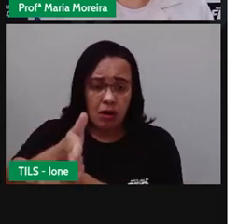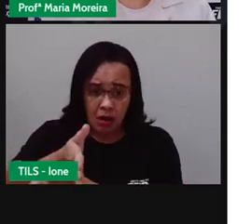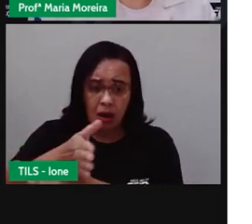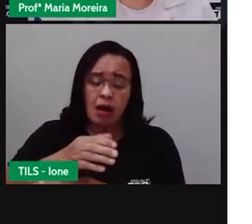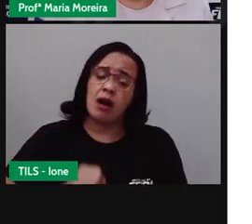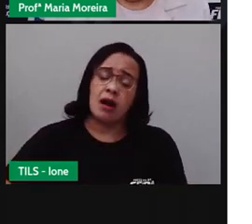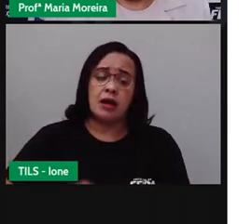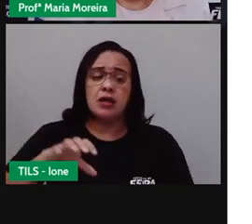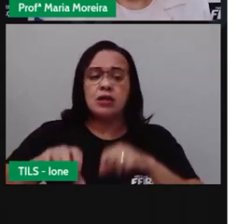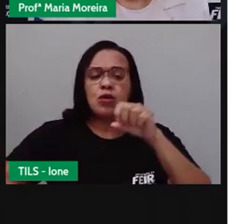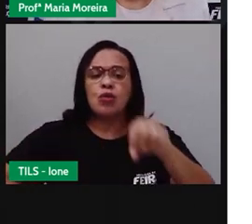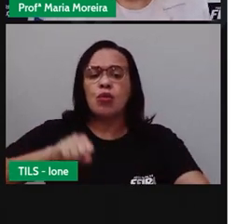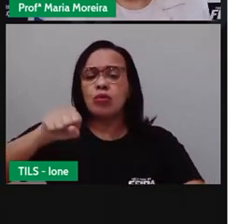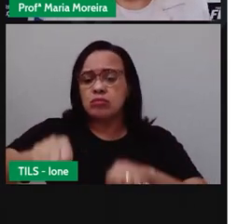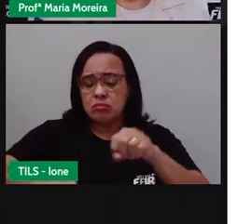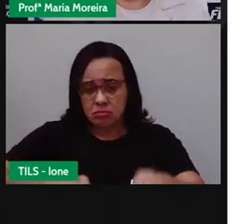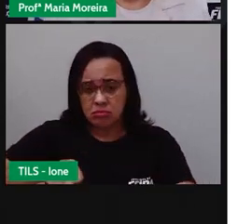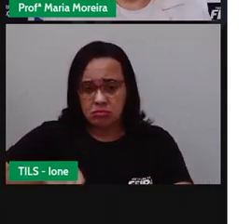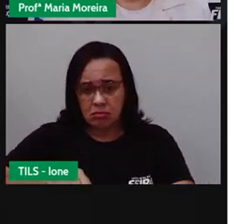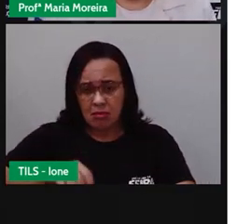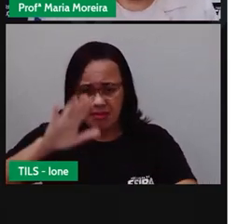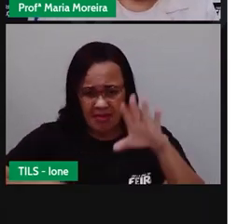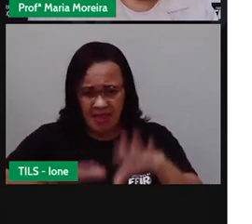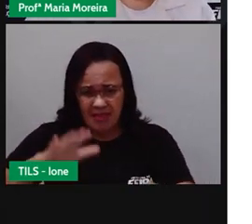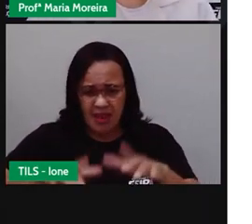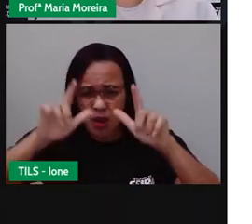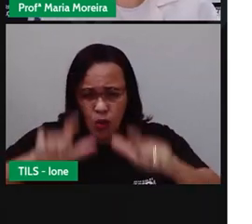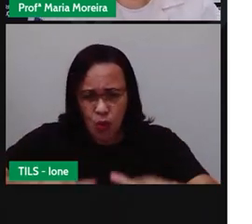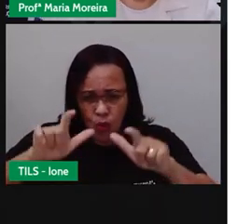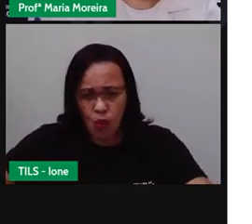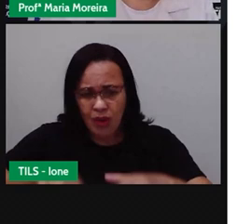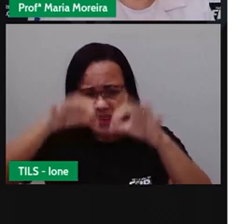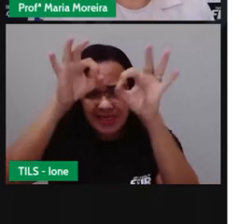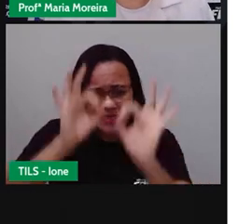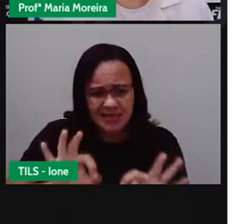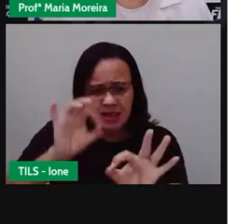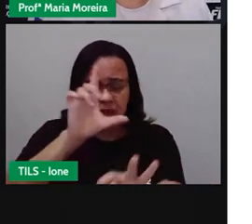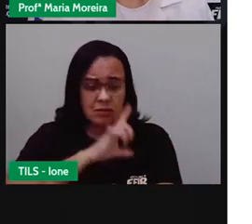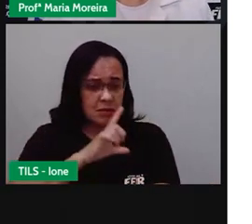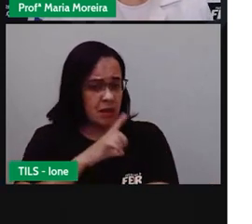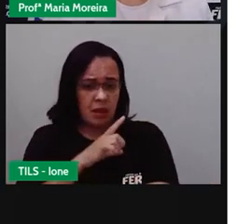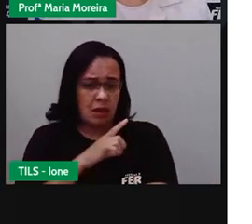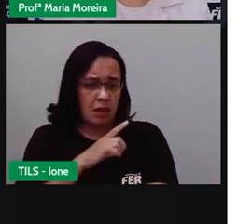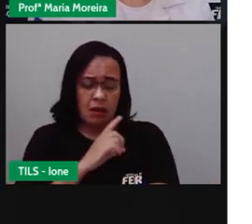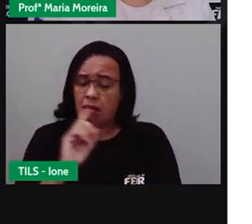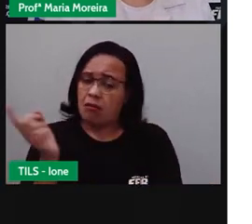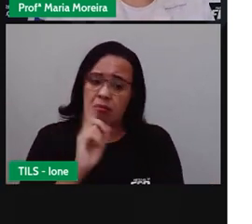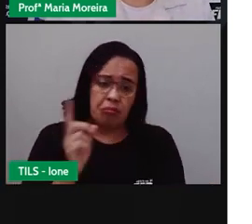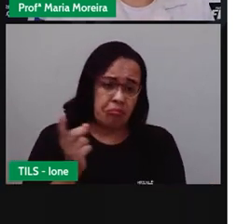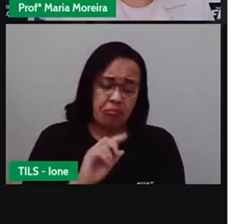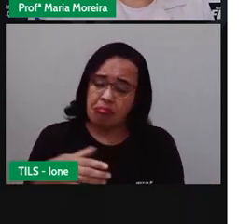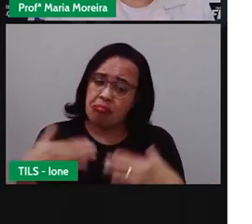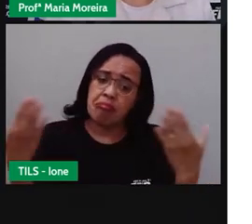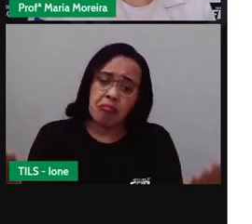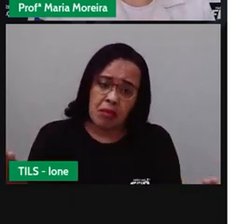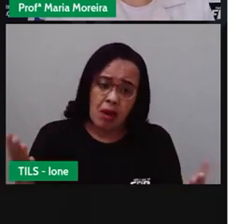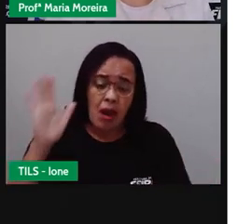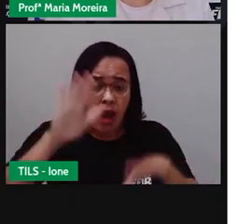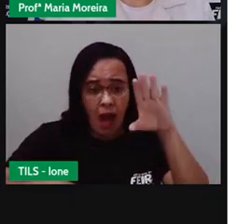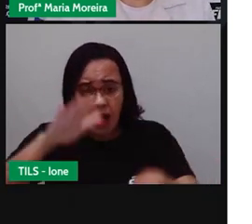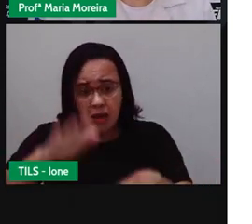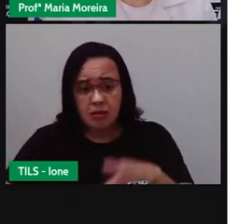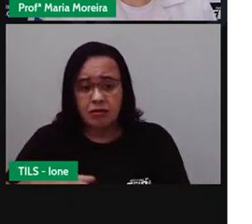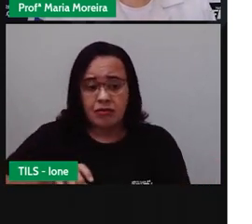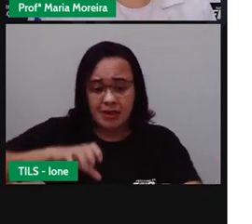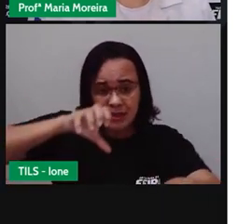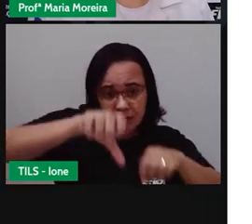verdade, um local seguro para andar? elas têm que dividir o espaço delas ali com os carros? Pois